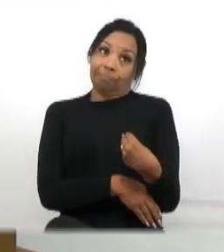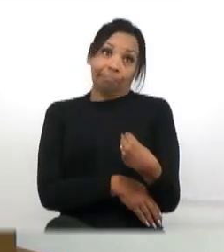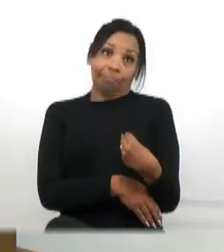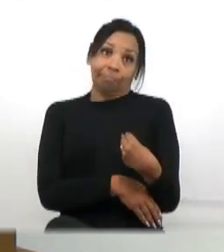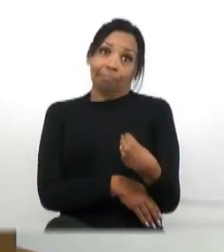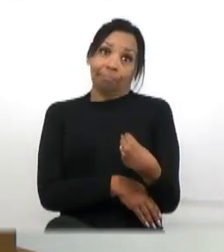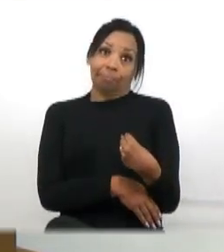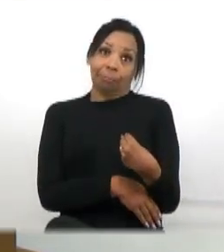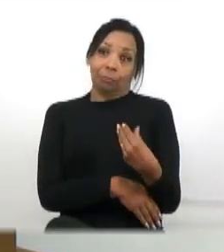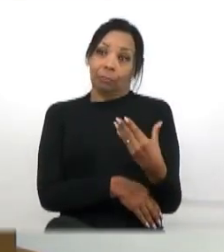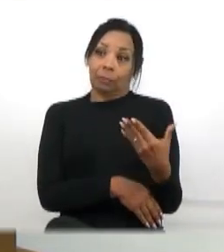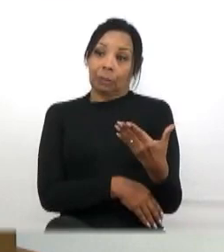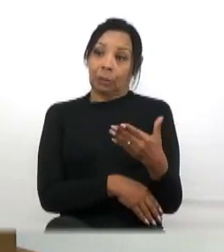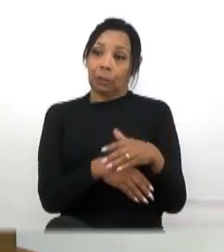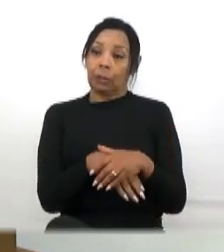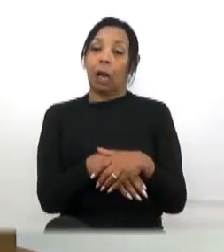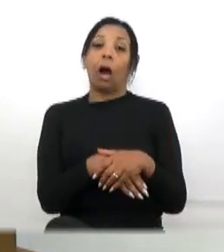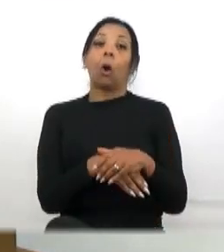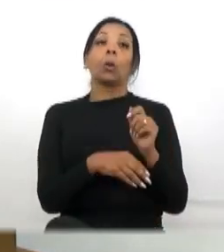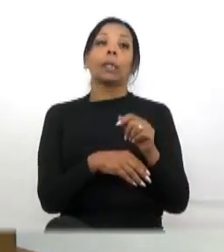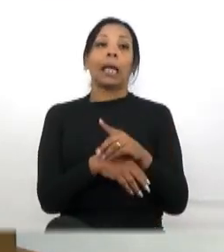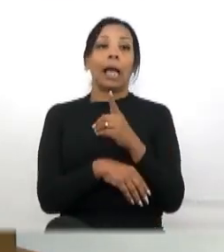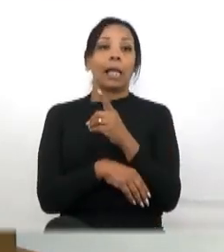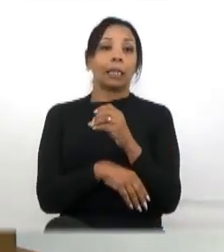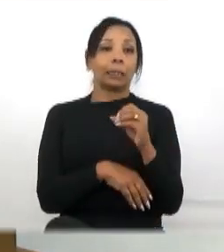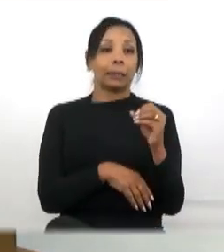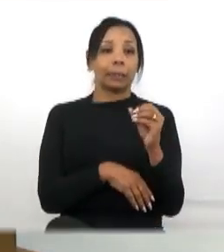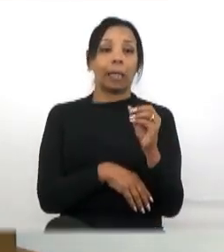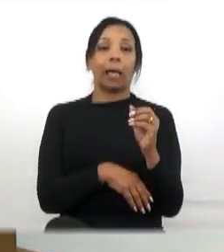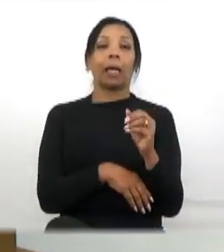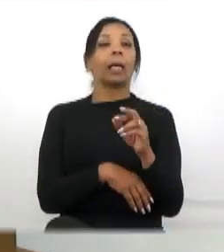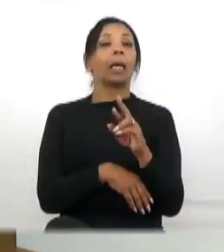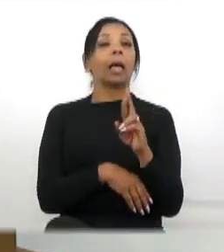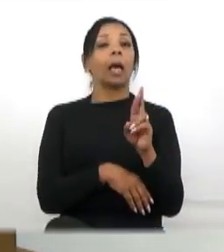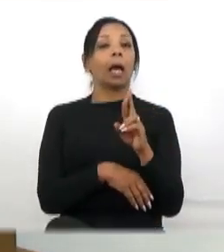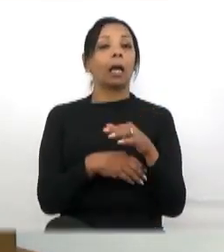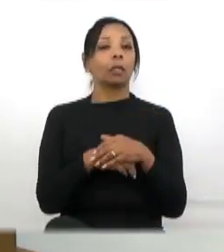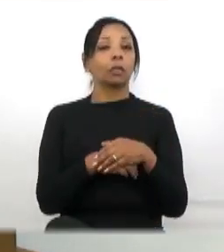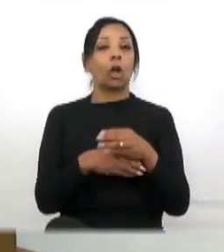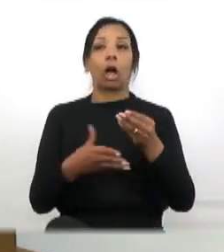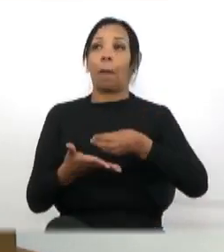de notinha, de notinha, de senha, os filhos, capaz de jogar já o pacote,